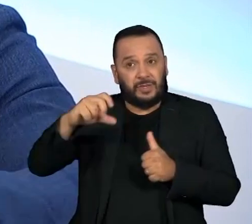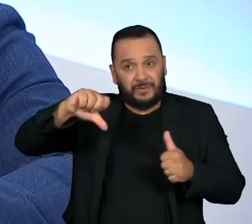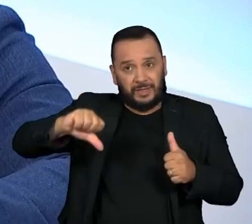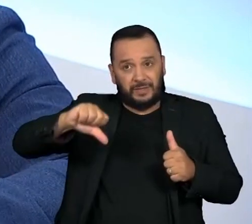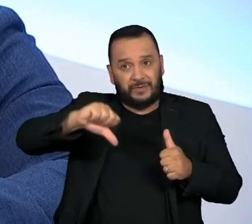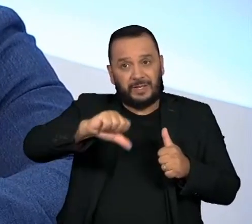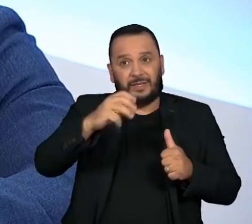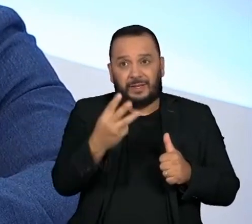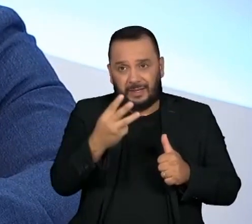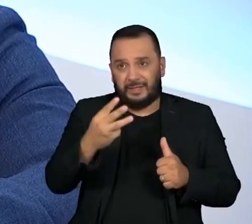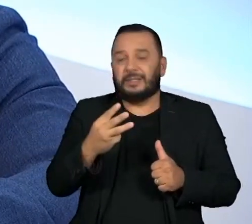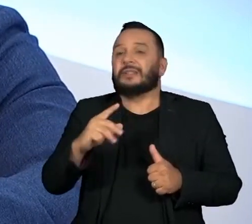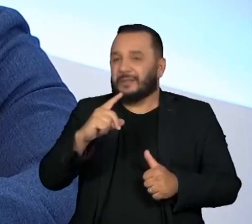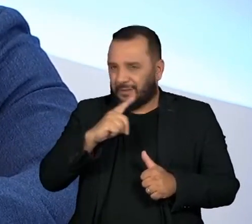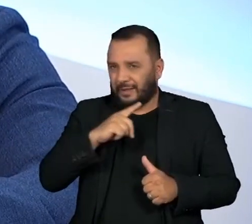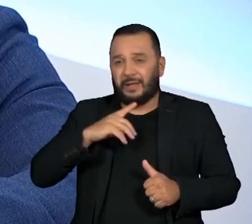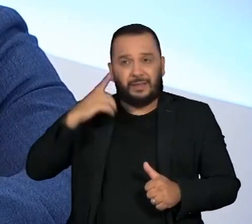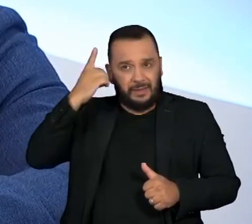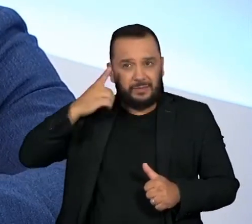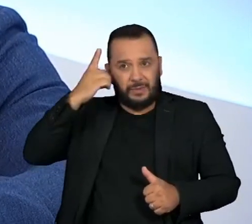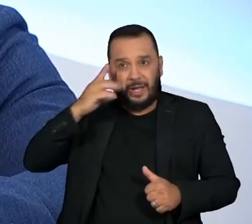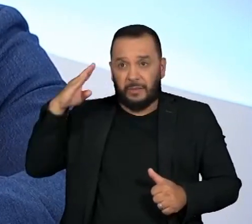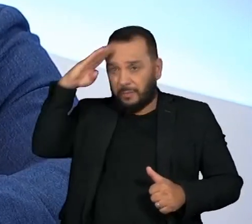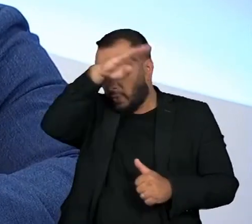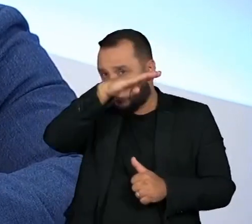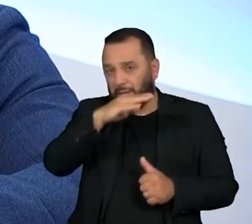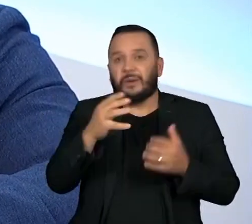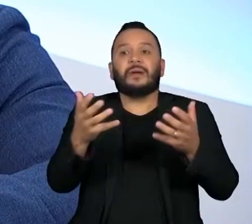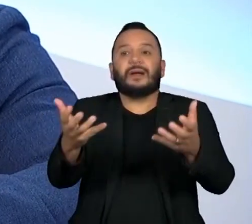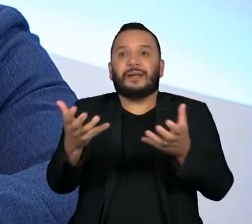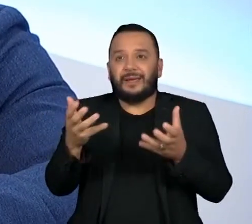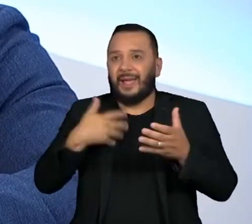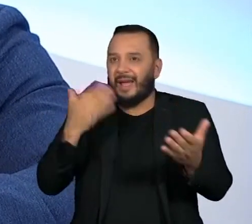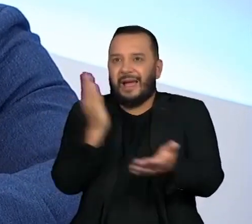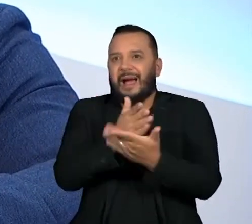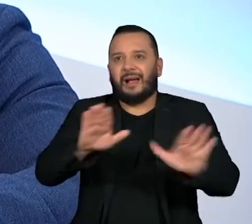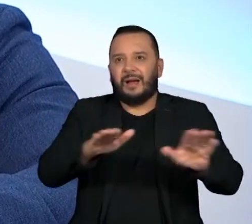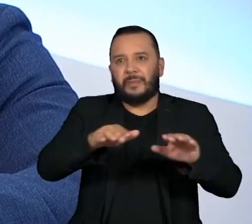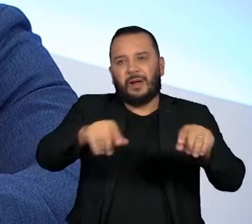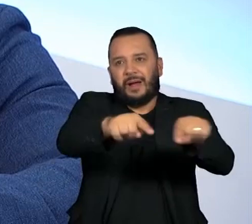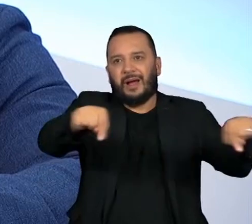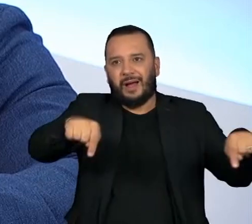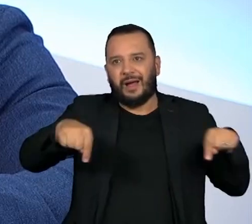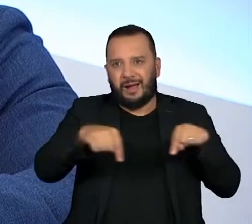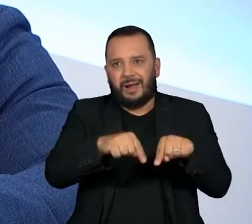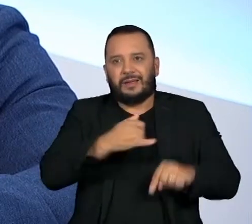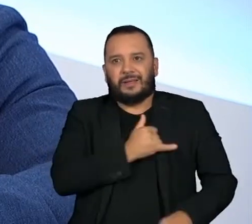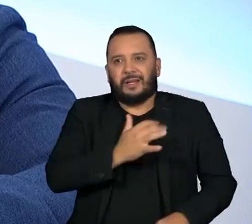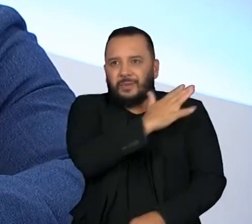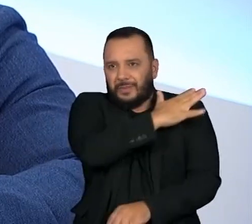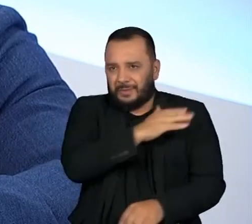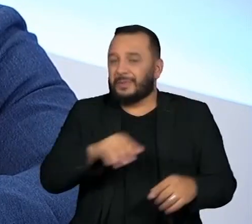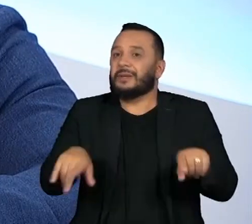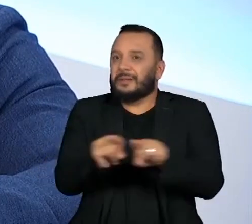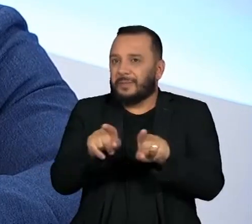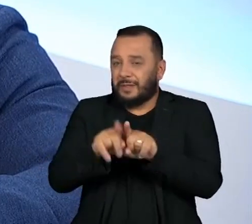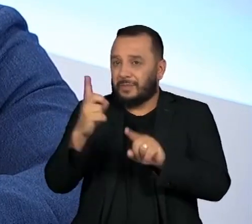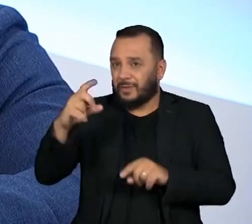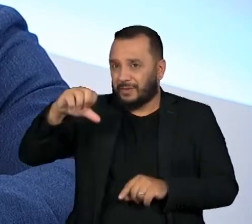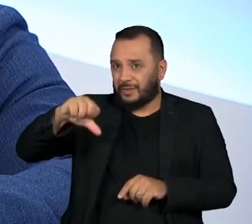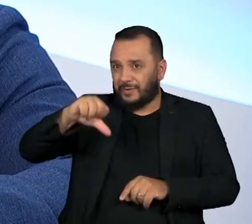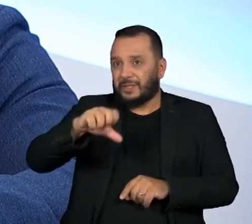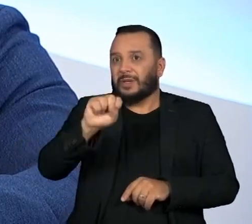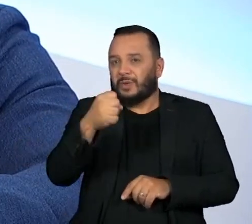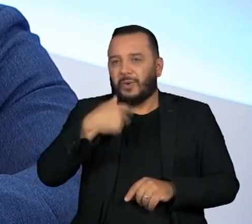o então deputado Jair Bolsonaro, ele já propunha o fim da terra indígena Yanomami. Em 98, ele critica a cavalaria